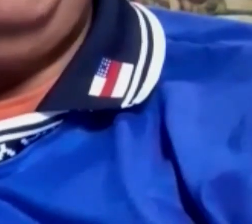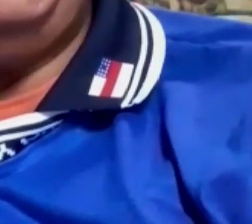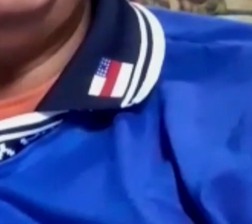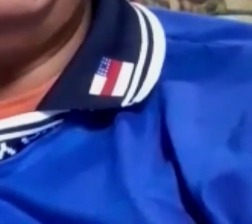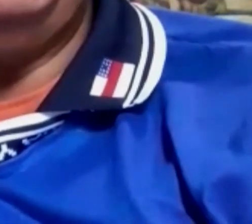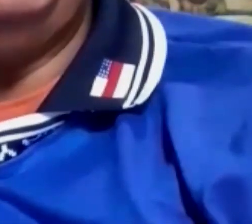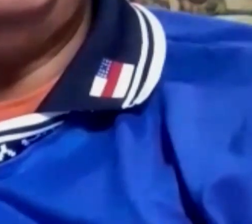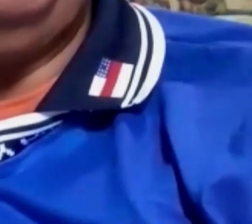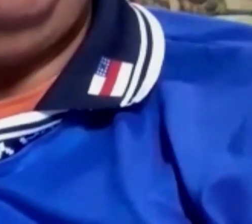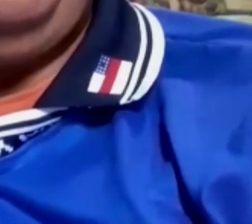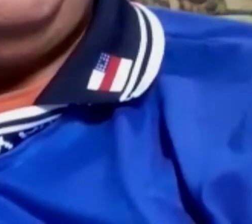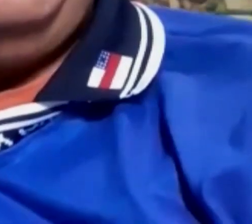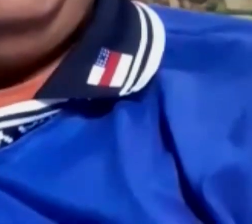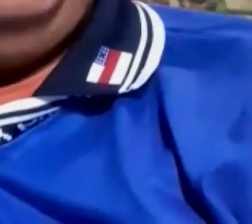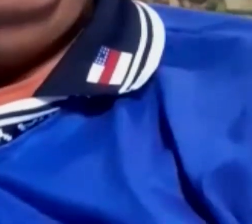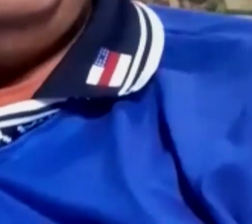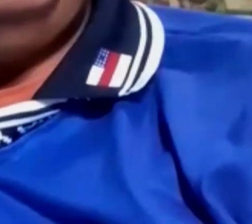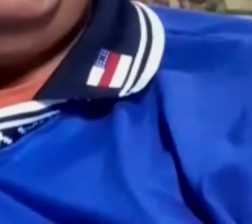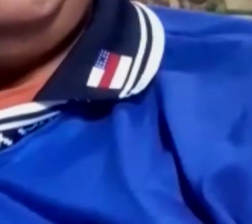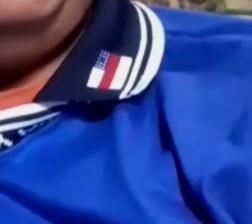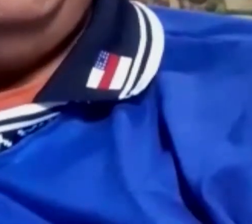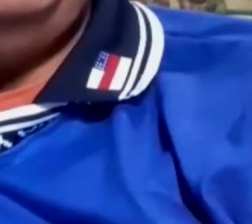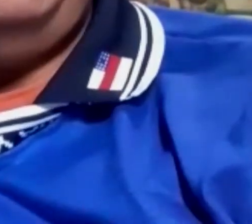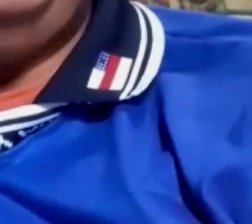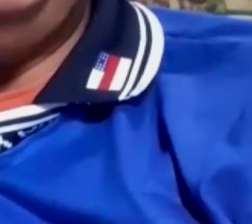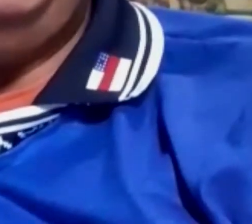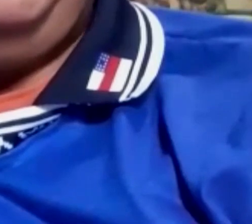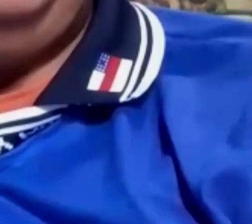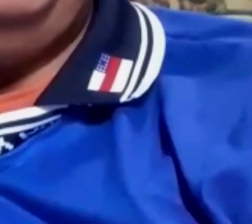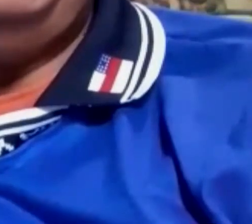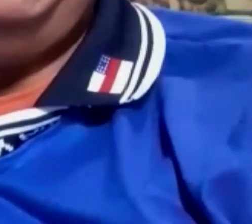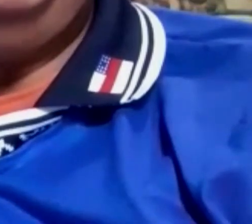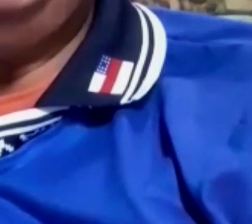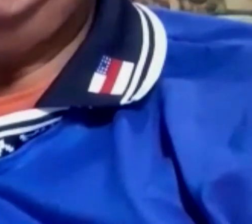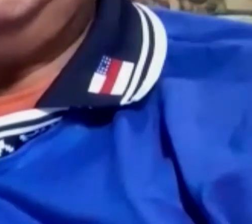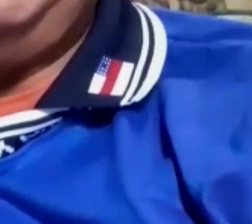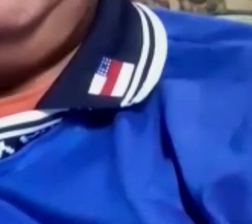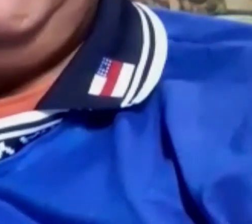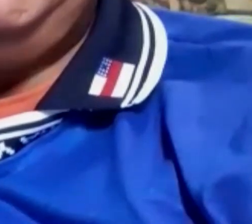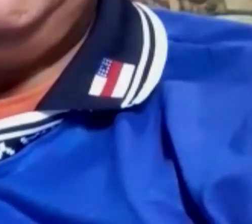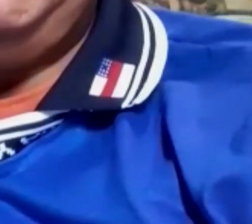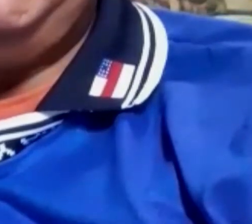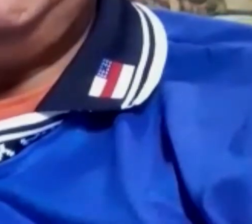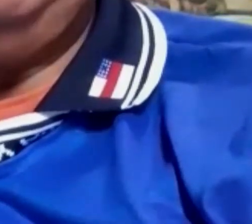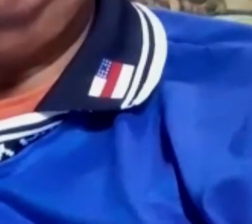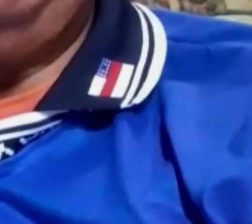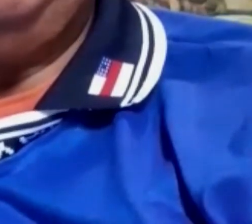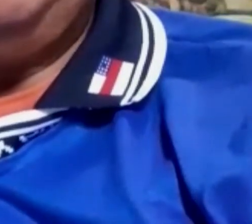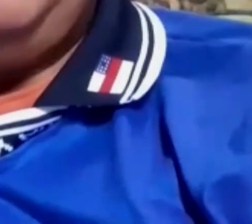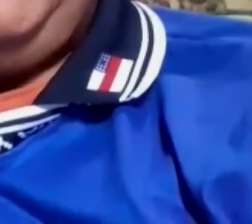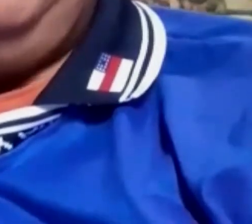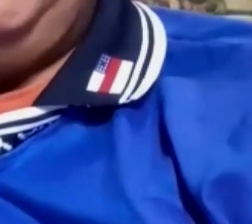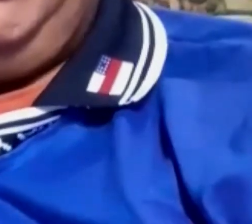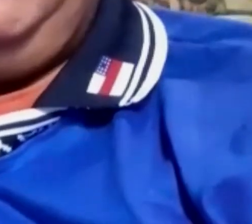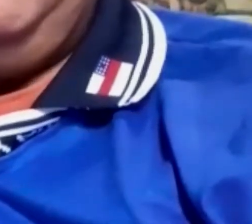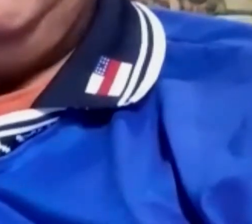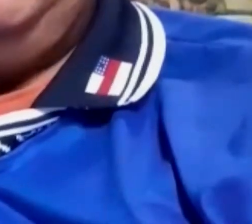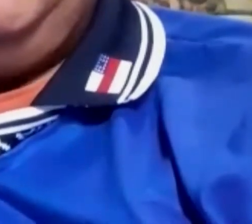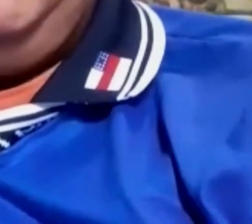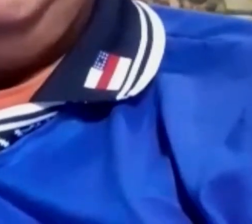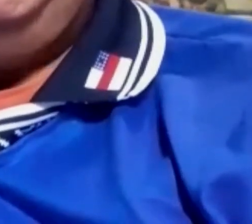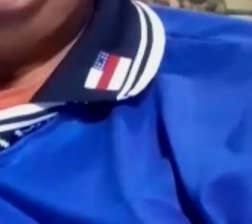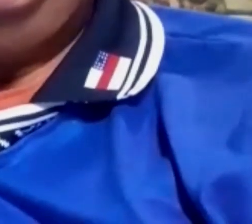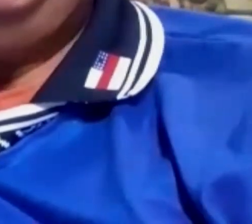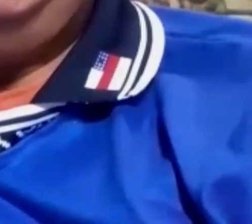matemática. Mesmo para aqueles que a consideram um monstrinho de sete cabeças. Afinal,